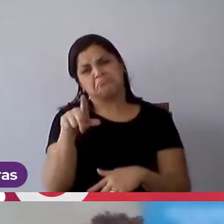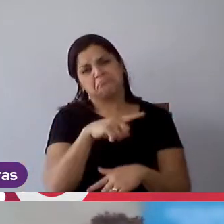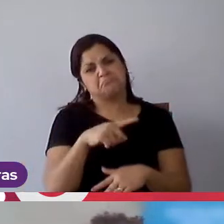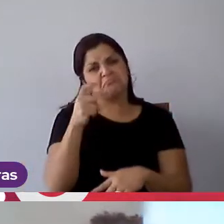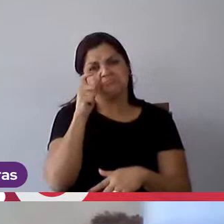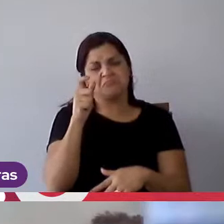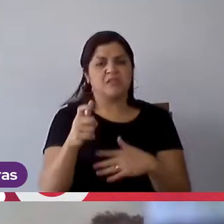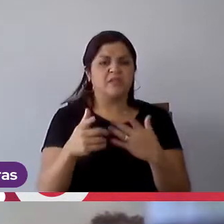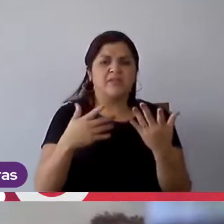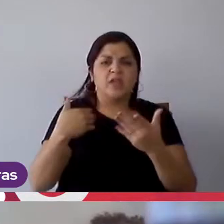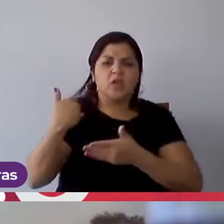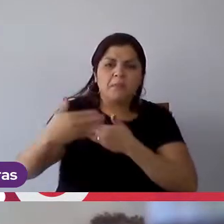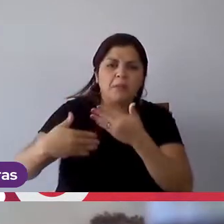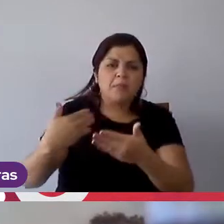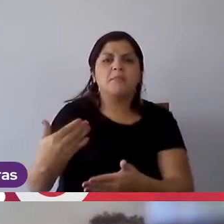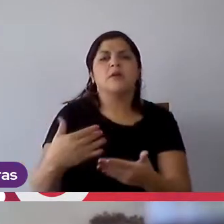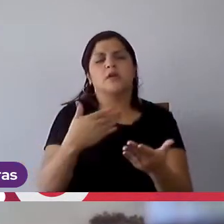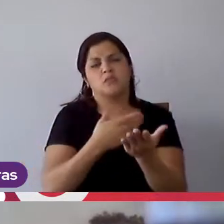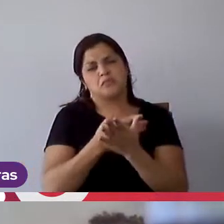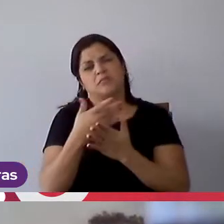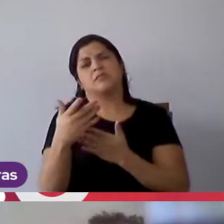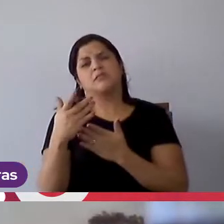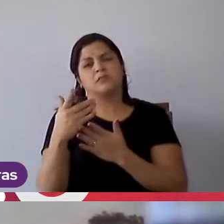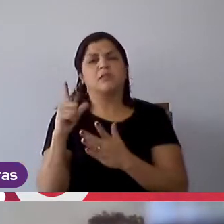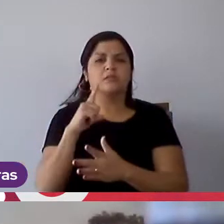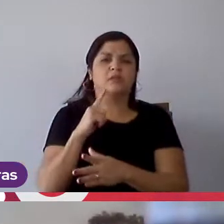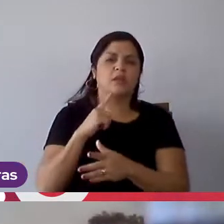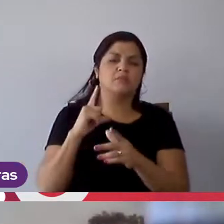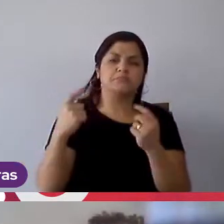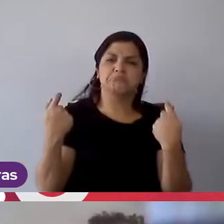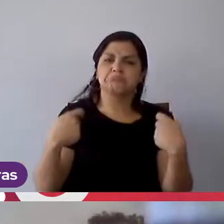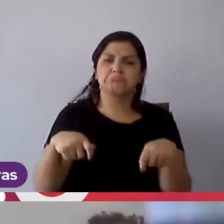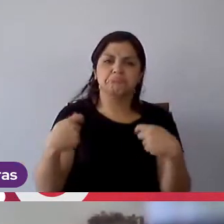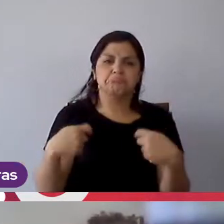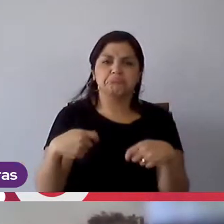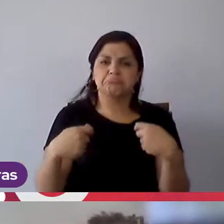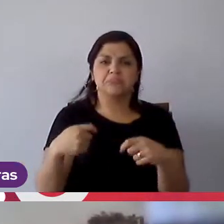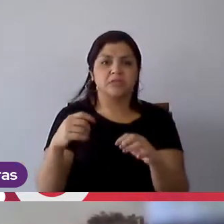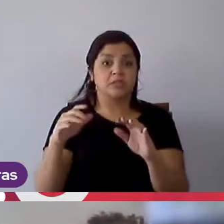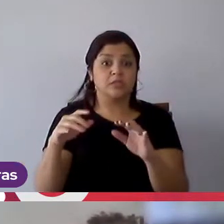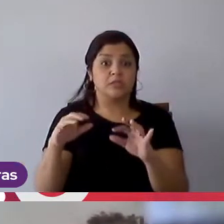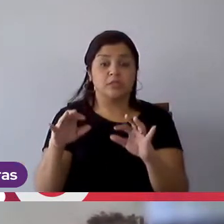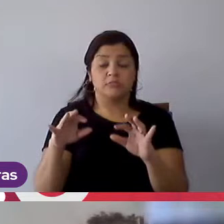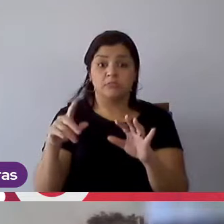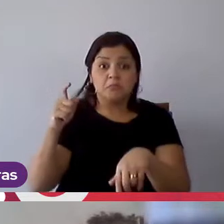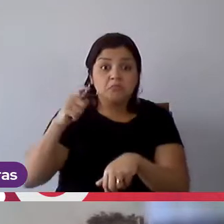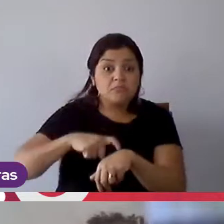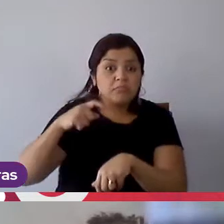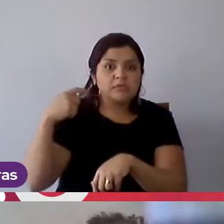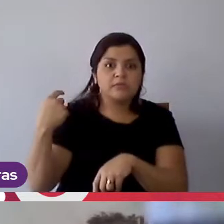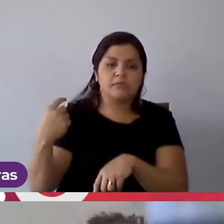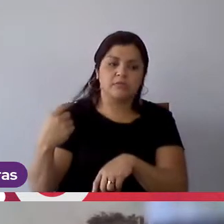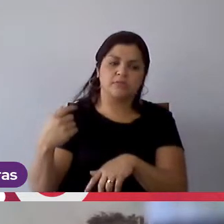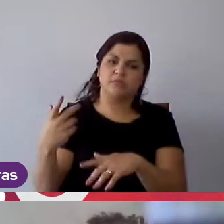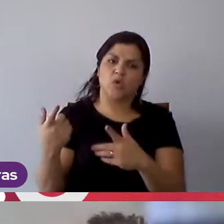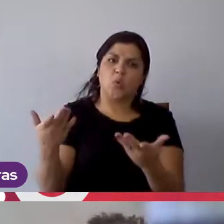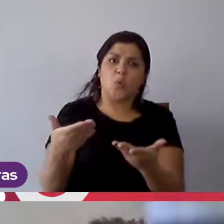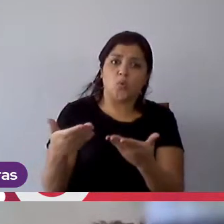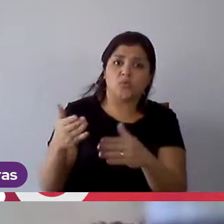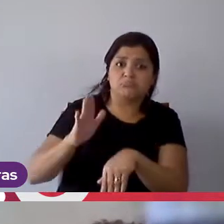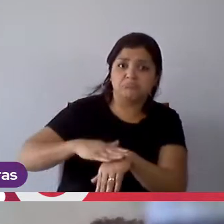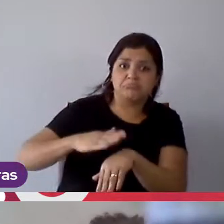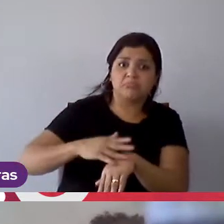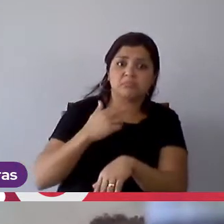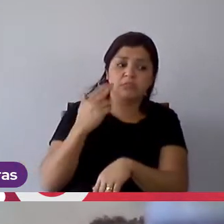fazendo outras coisas que são urgentes também, então você não necessariamente precisa fazer aquilo naquele momento. Você pode, olha, eu não consigo fazer isso hoje, mas eu consigo fazer isso